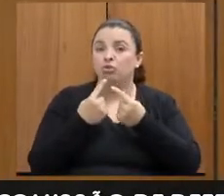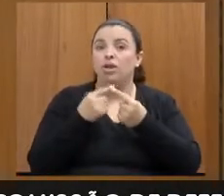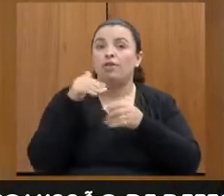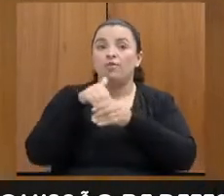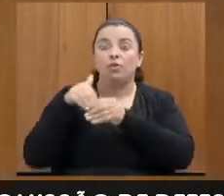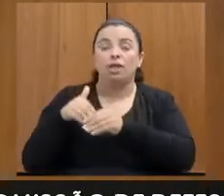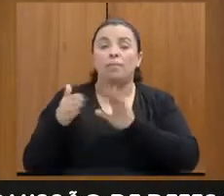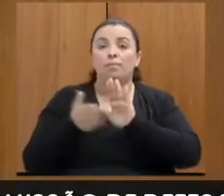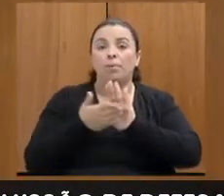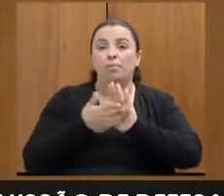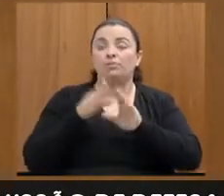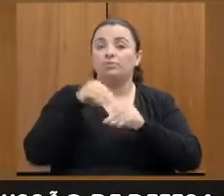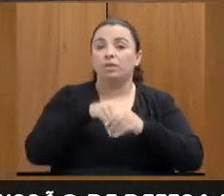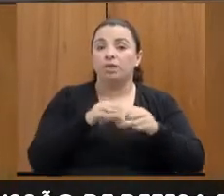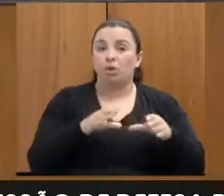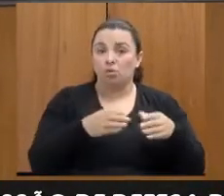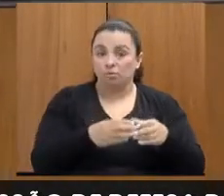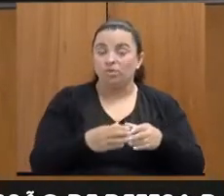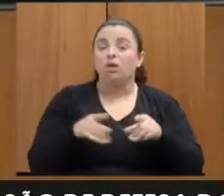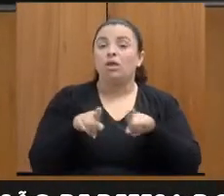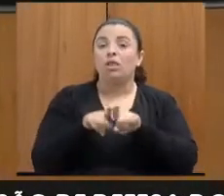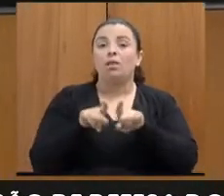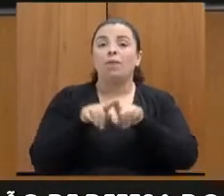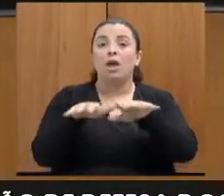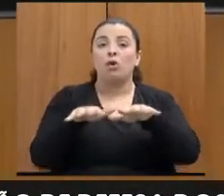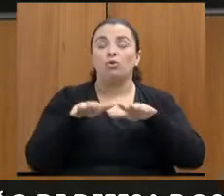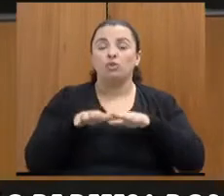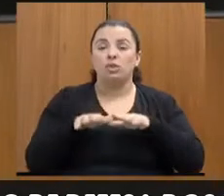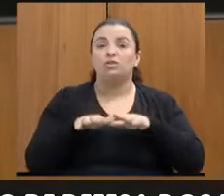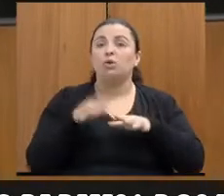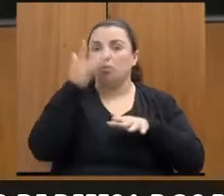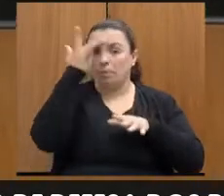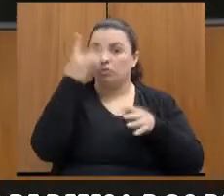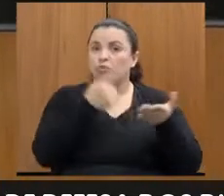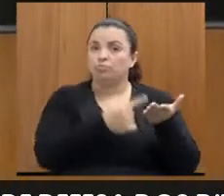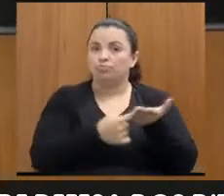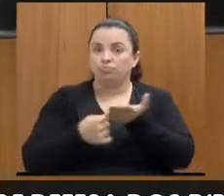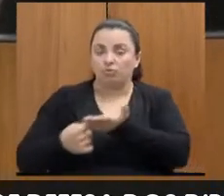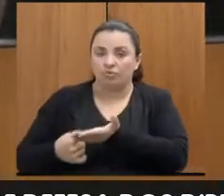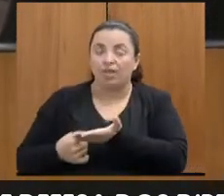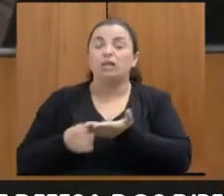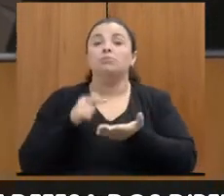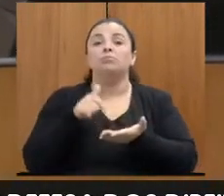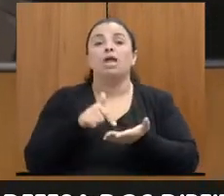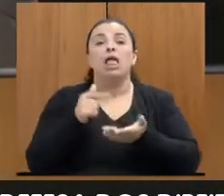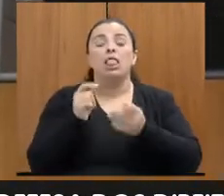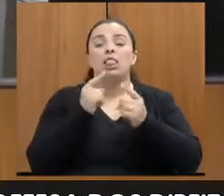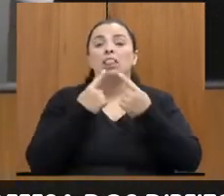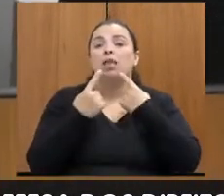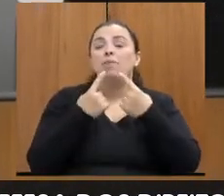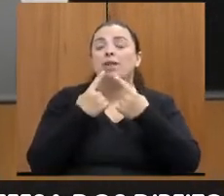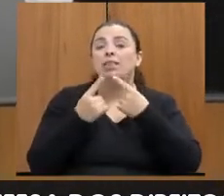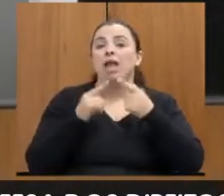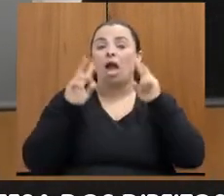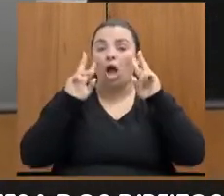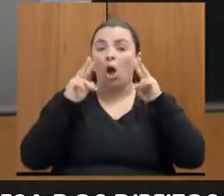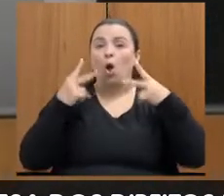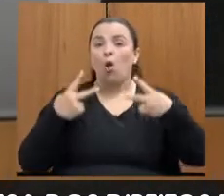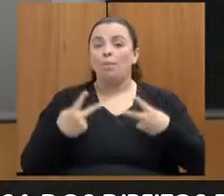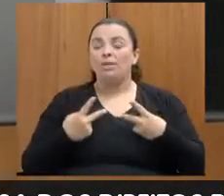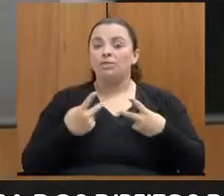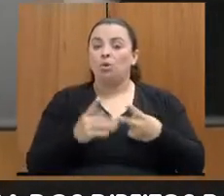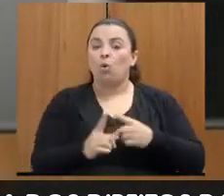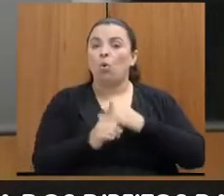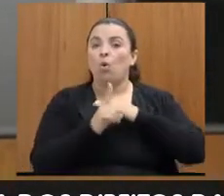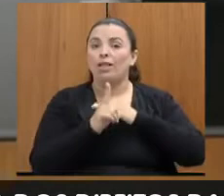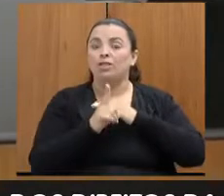comissão e realizar audiência com convidados com a finalidade de debater a humanização do atendimento e o